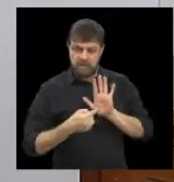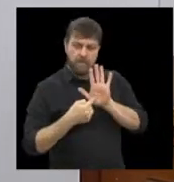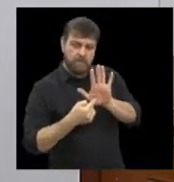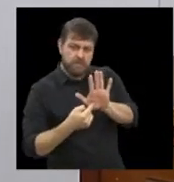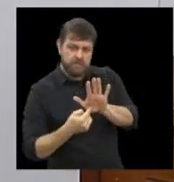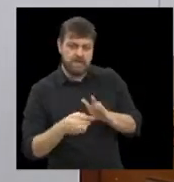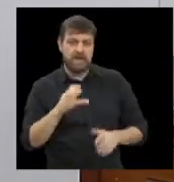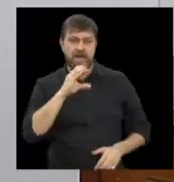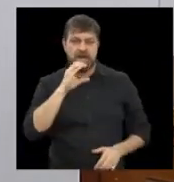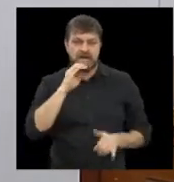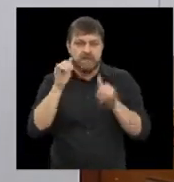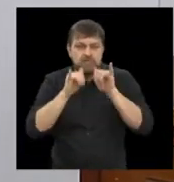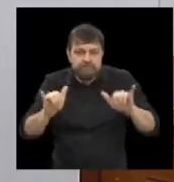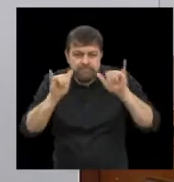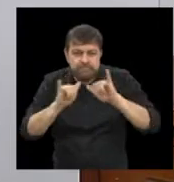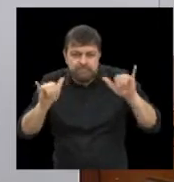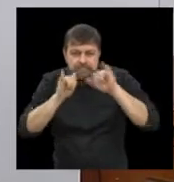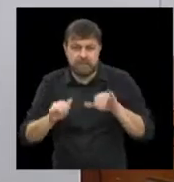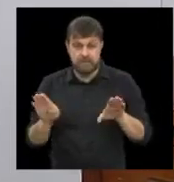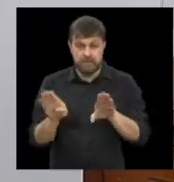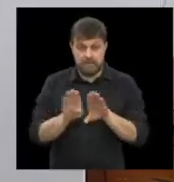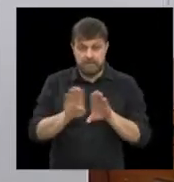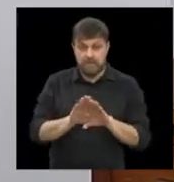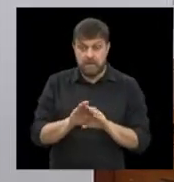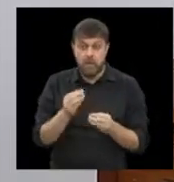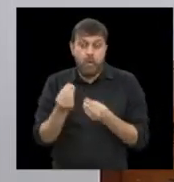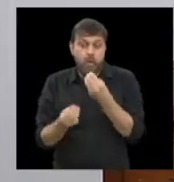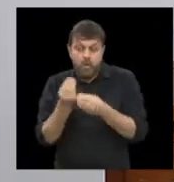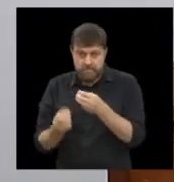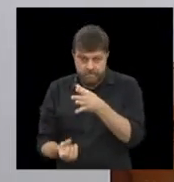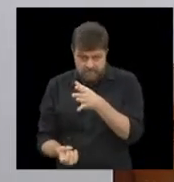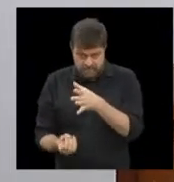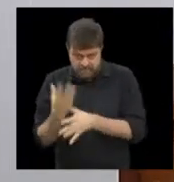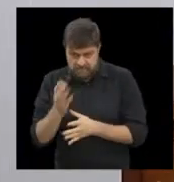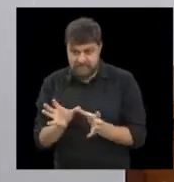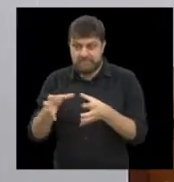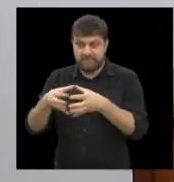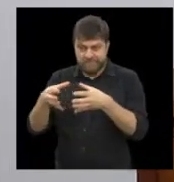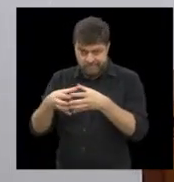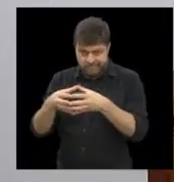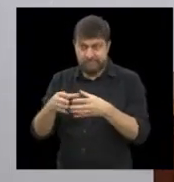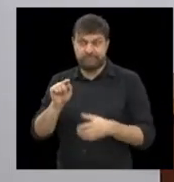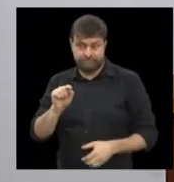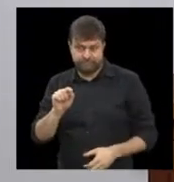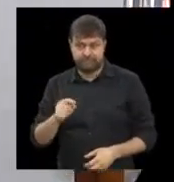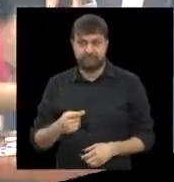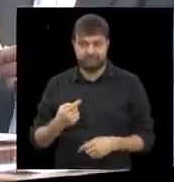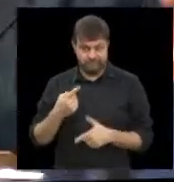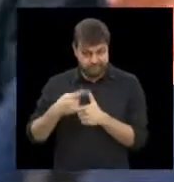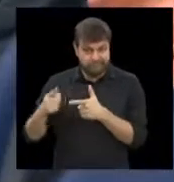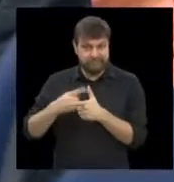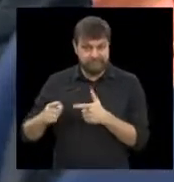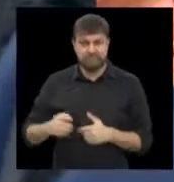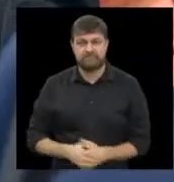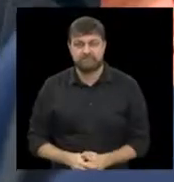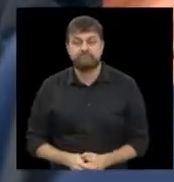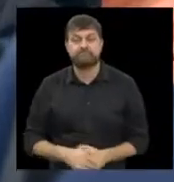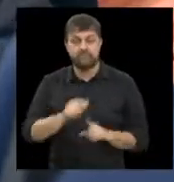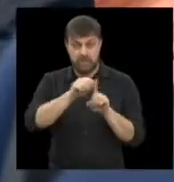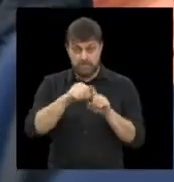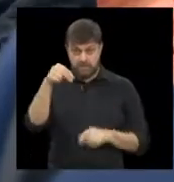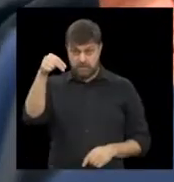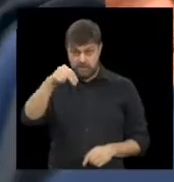recado do vereador Carlão e também um pouquinho do que aconteceu aí com vocês nessa situação. Em novembro de